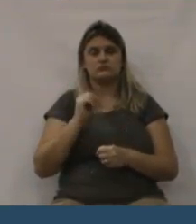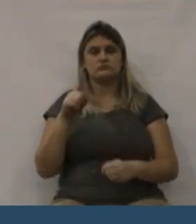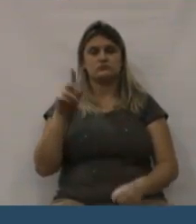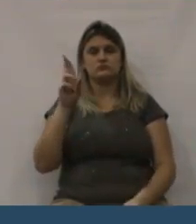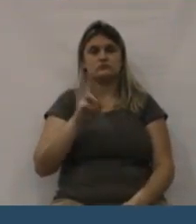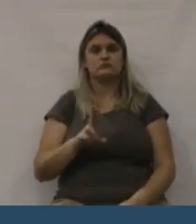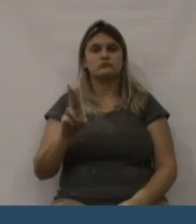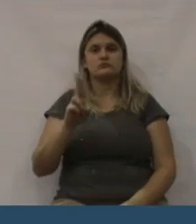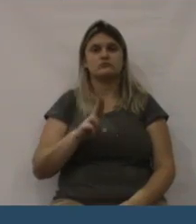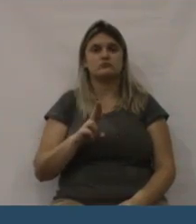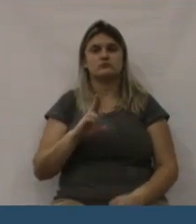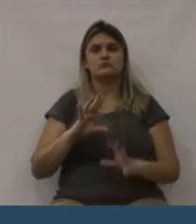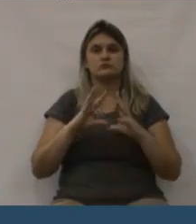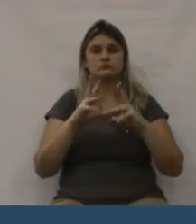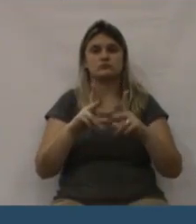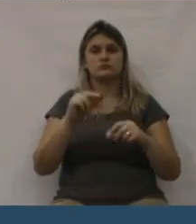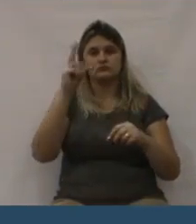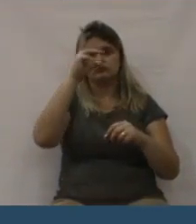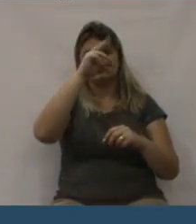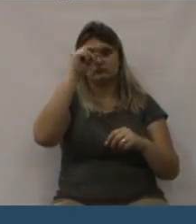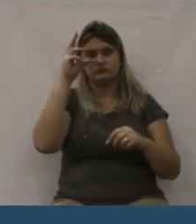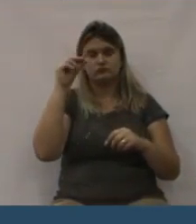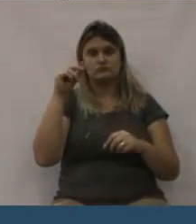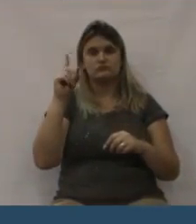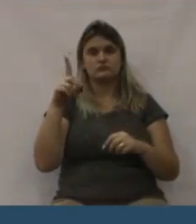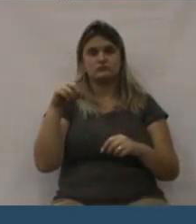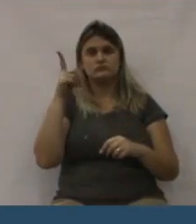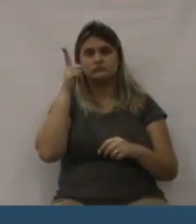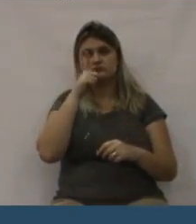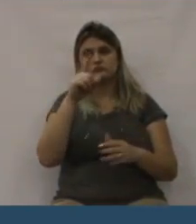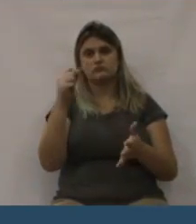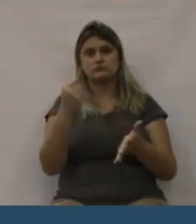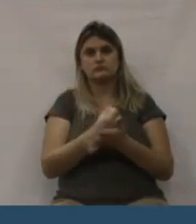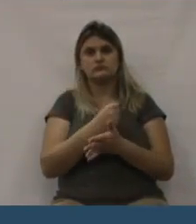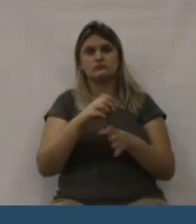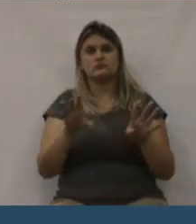municipal, que encaminhasse para os órgãos estaduais e federais,